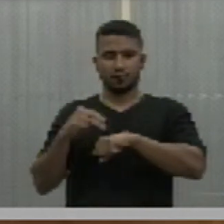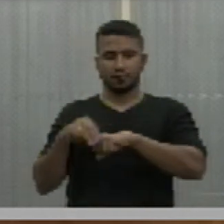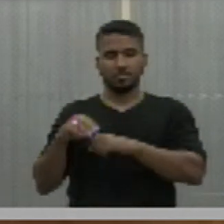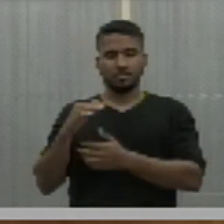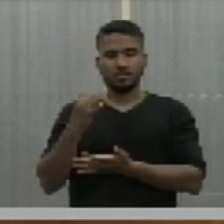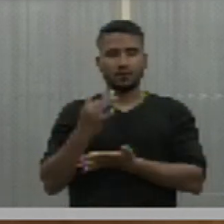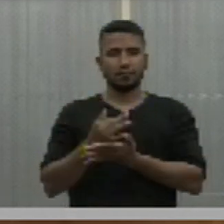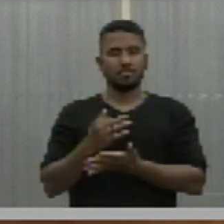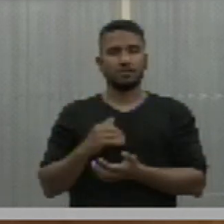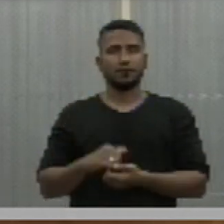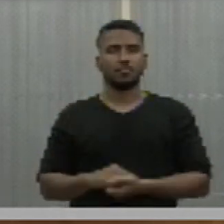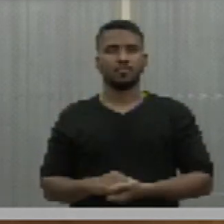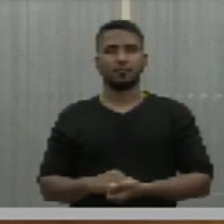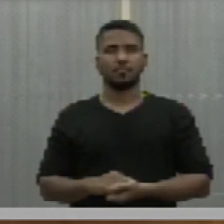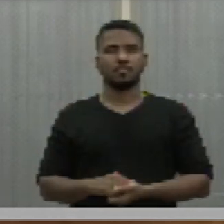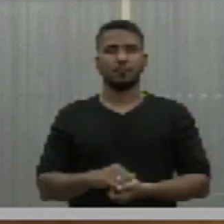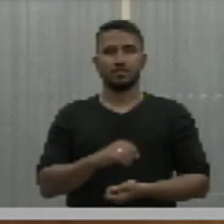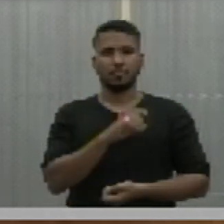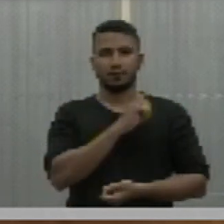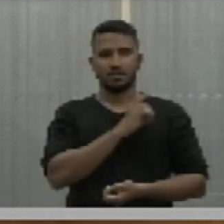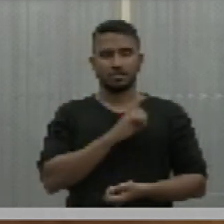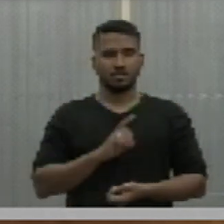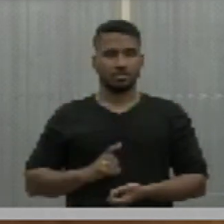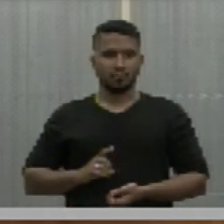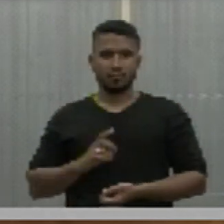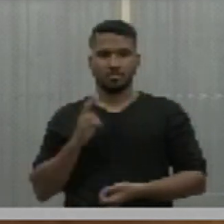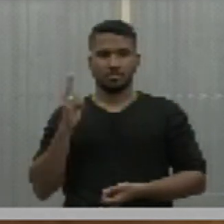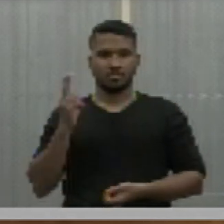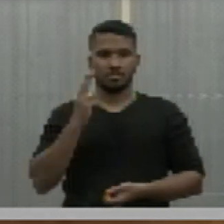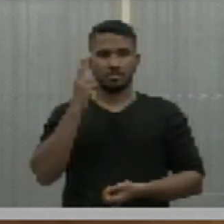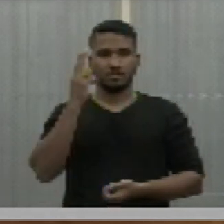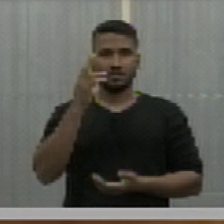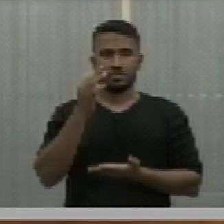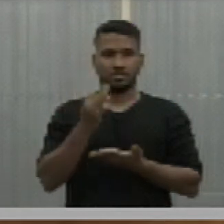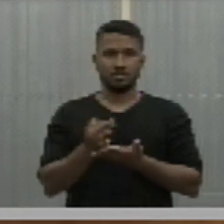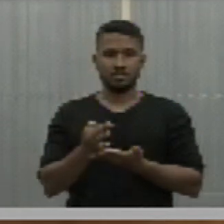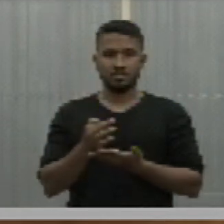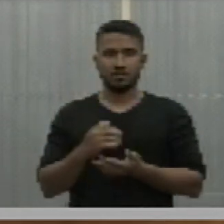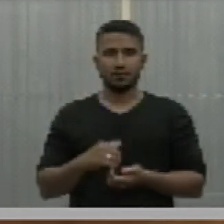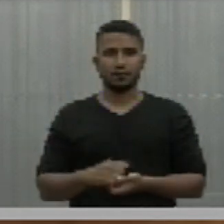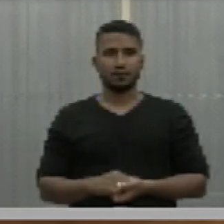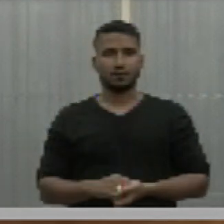ausente. Deputado Nerinho, ausente.